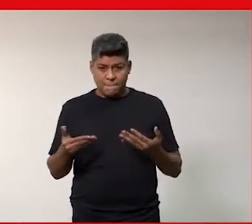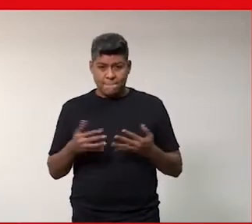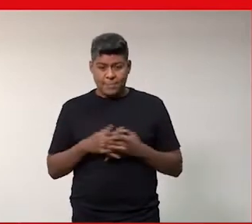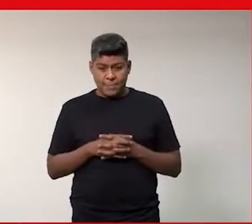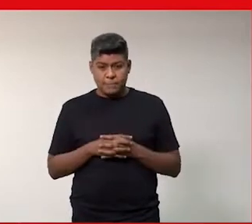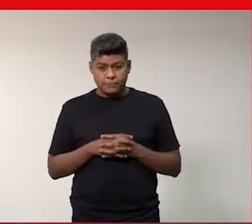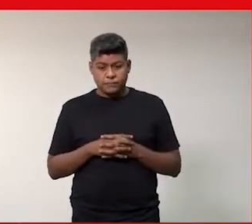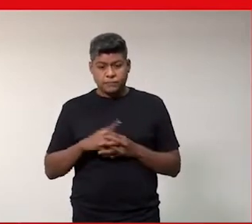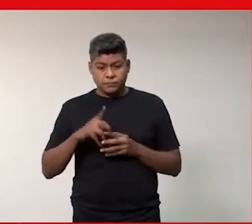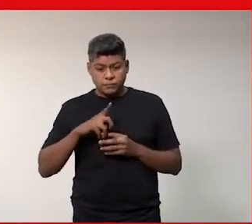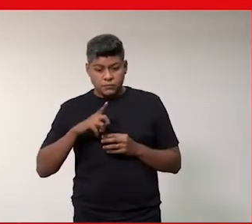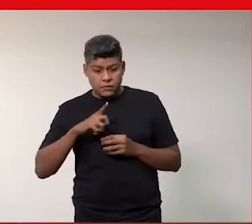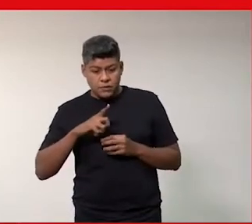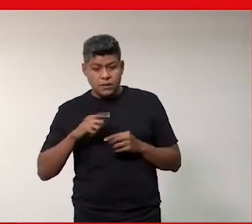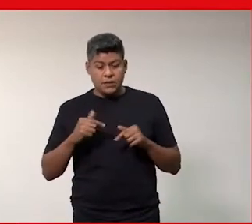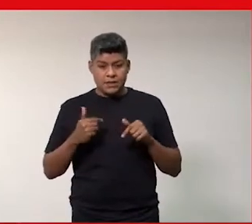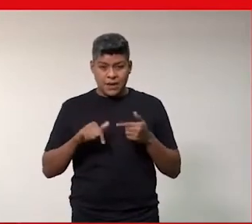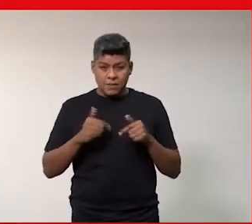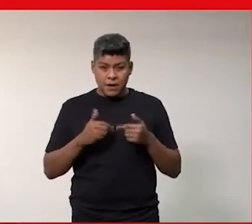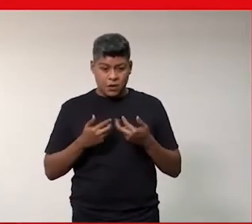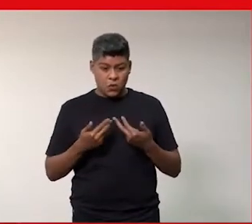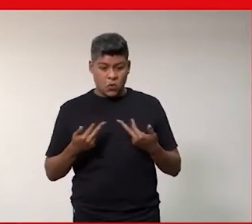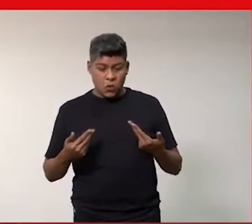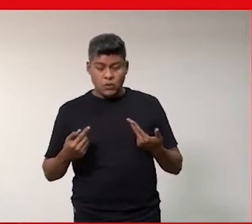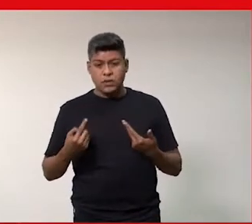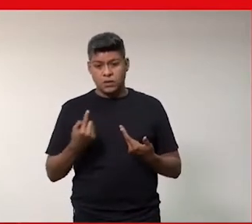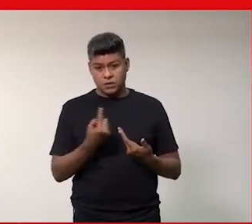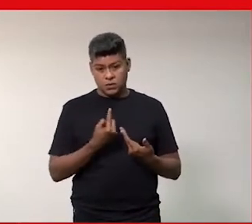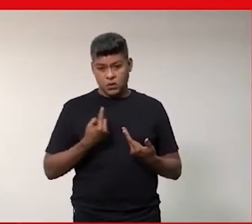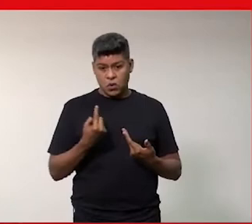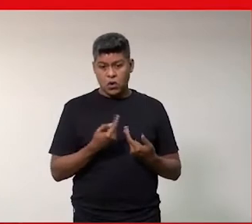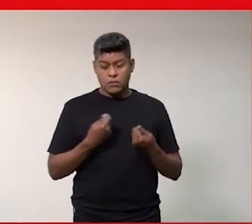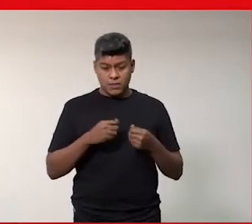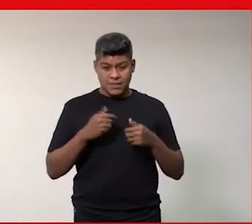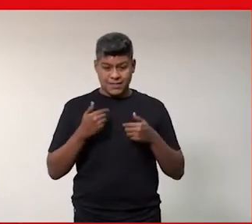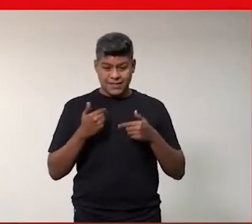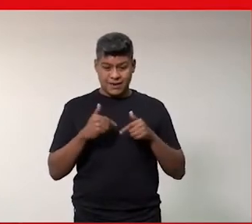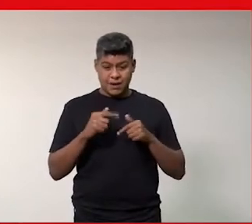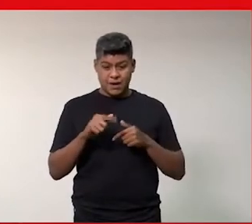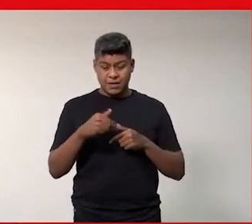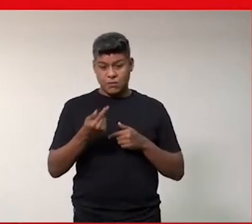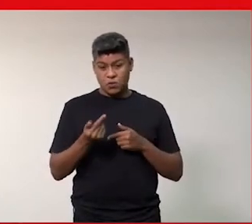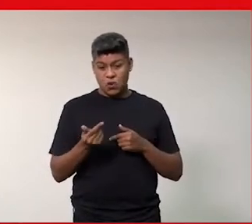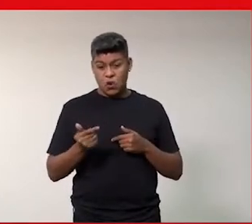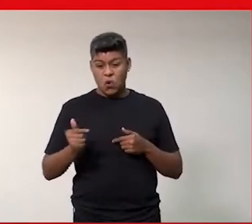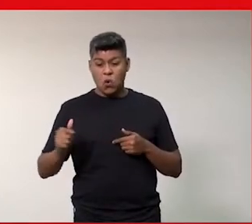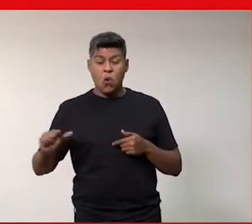além da gente ter que trabalhar na causa, a gente tem que trabalhar depois essas outras